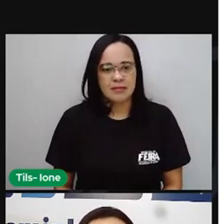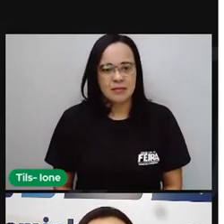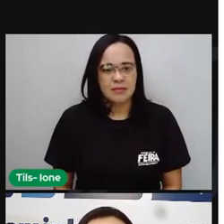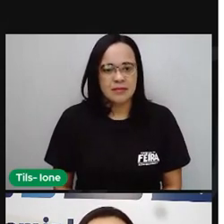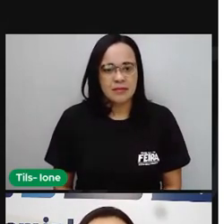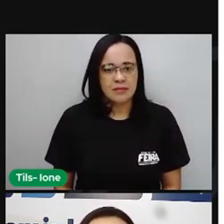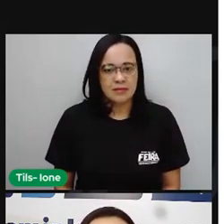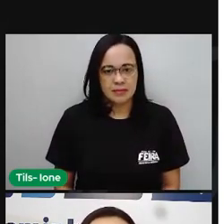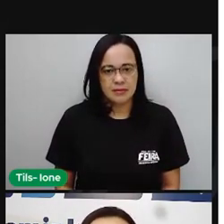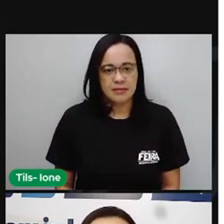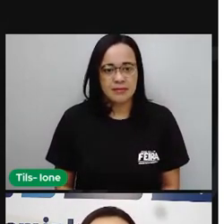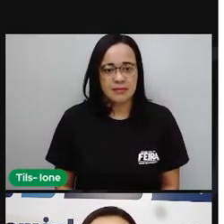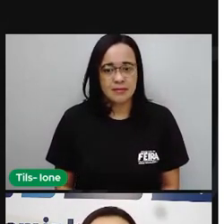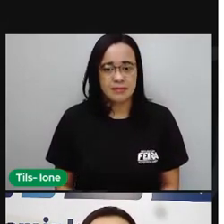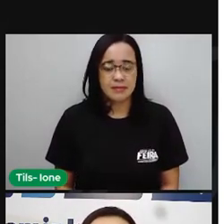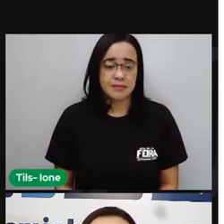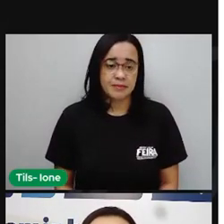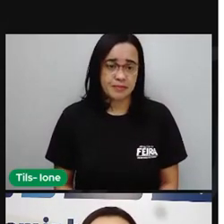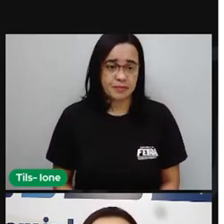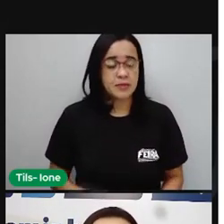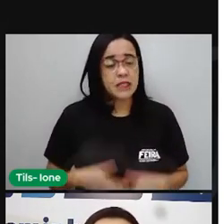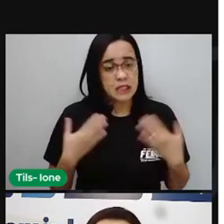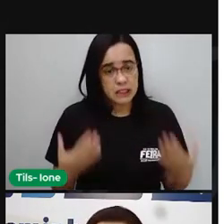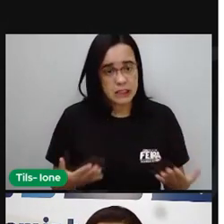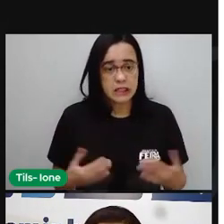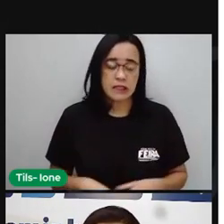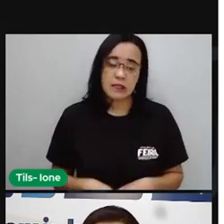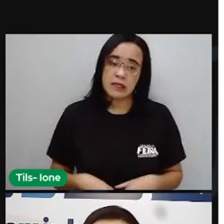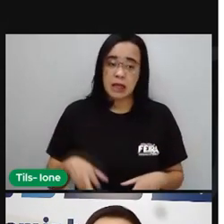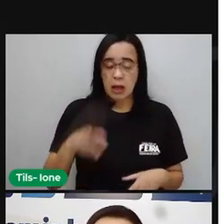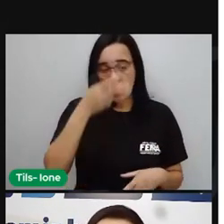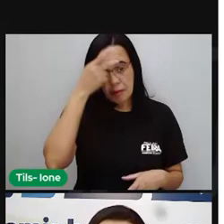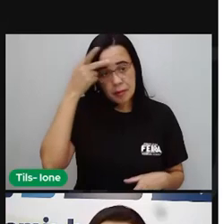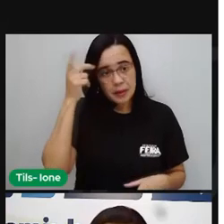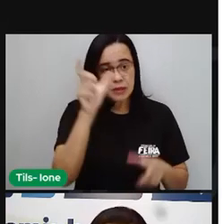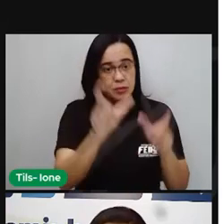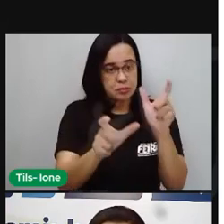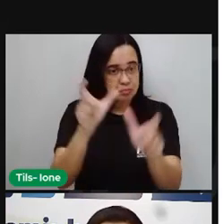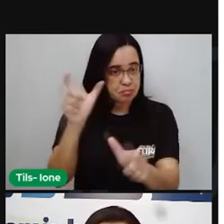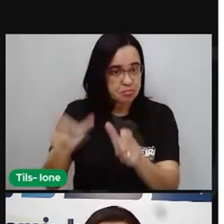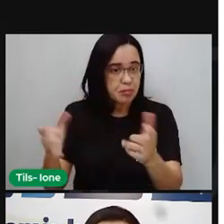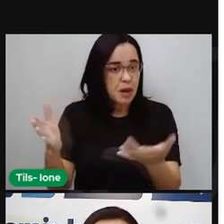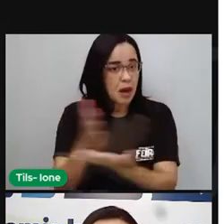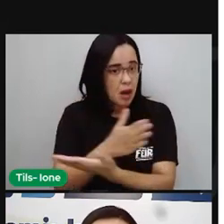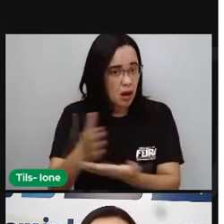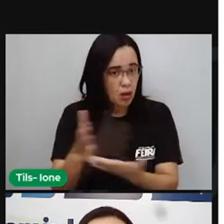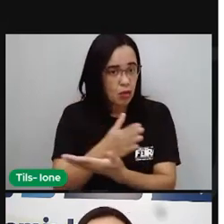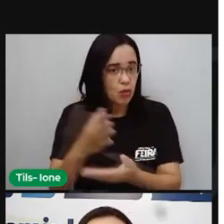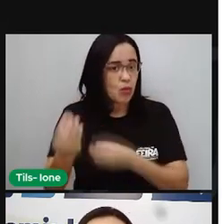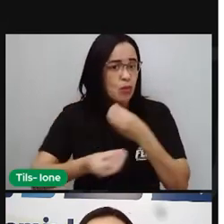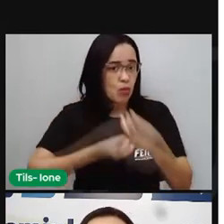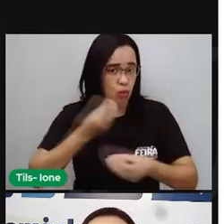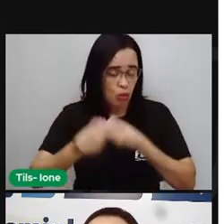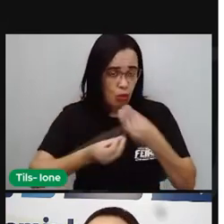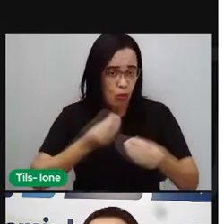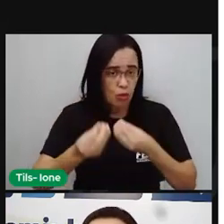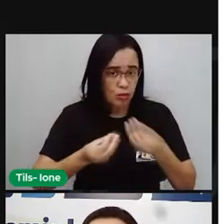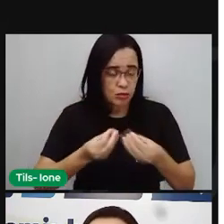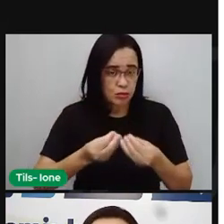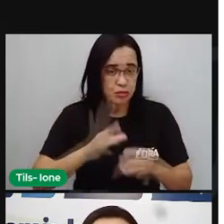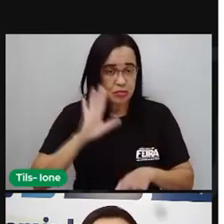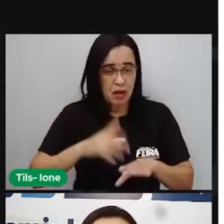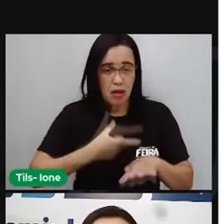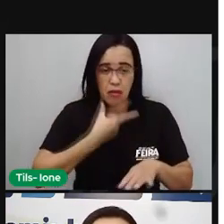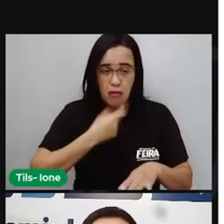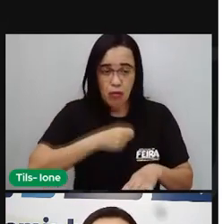E aí existem algumas pessoas que não tratam os pais ou os avós com respeito, né? Tiram aí a dignidade